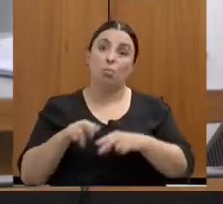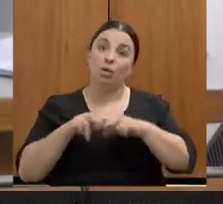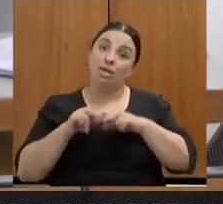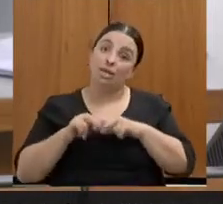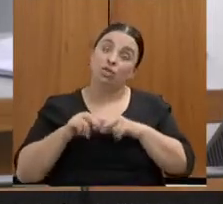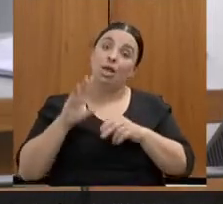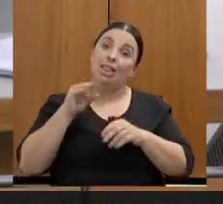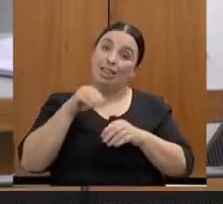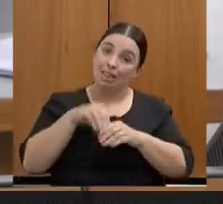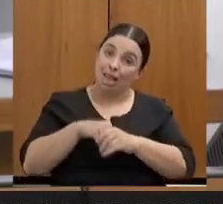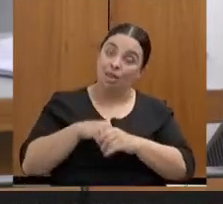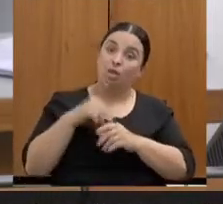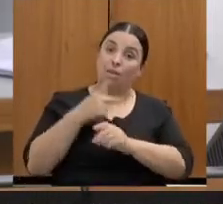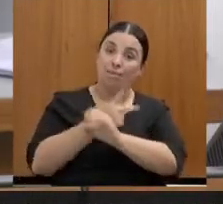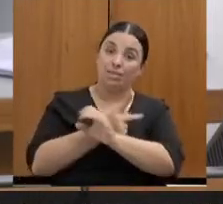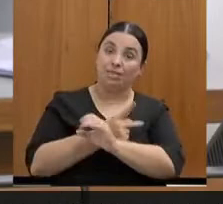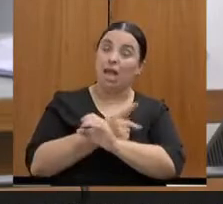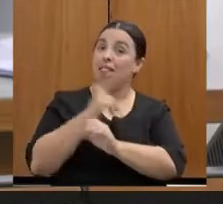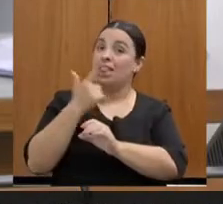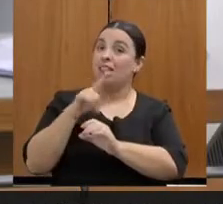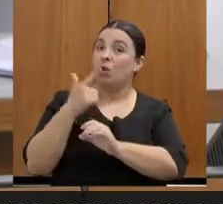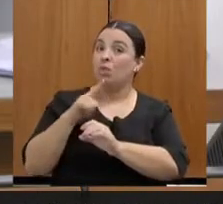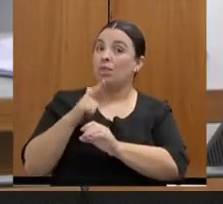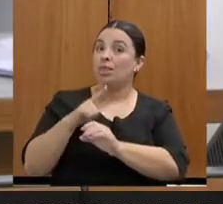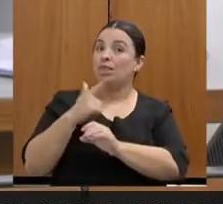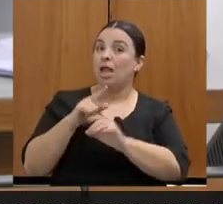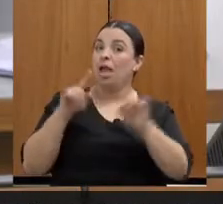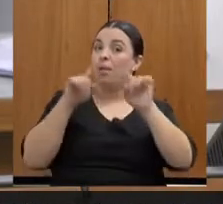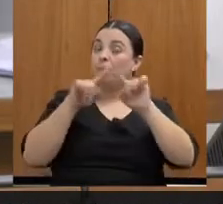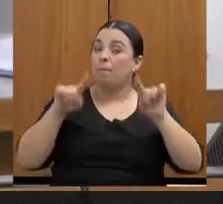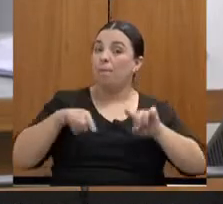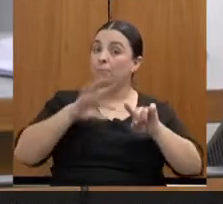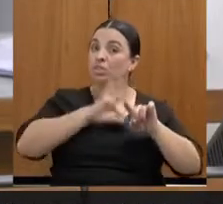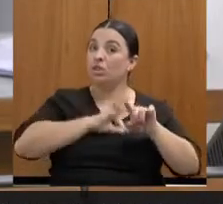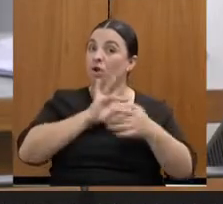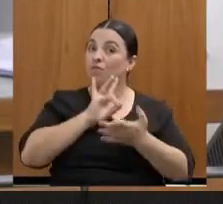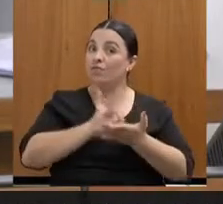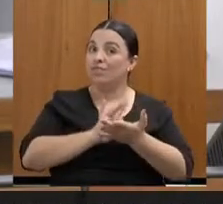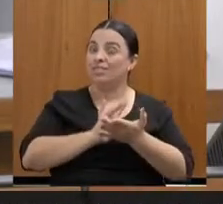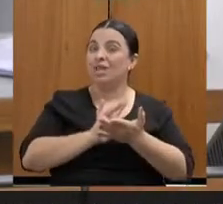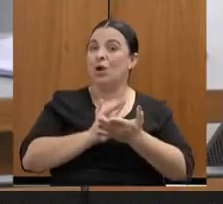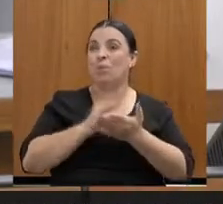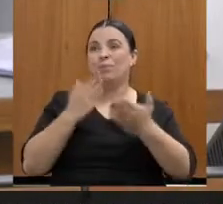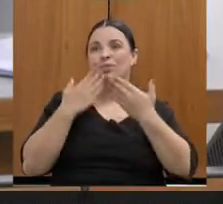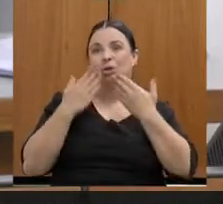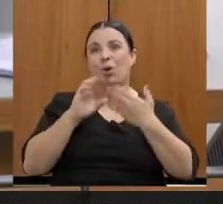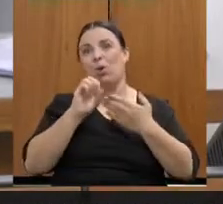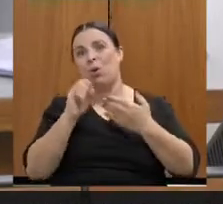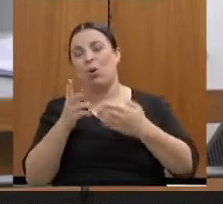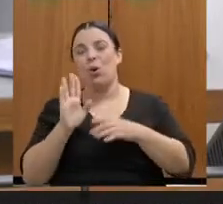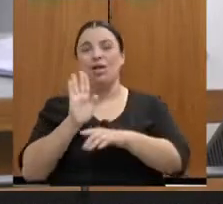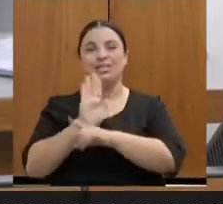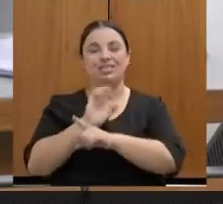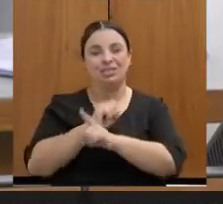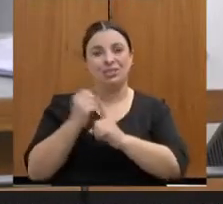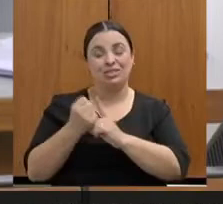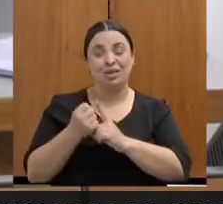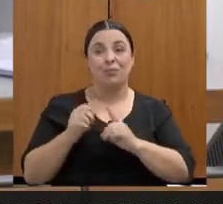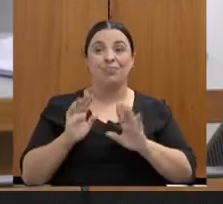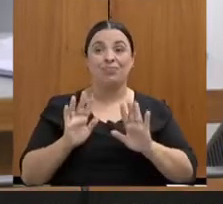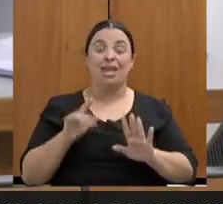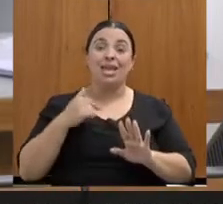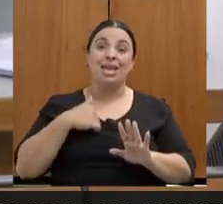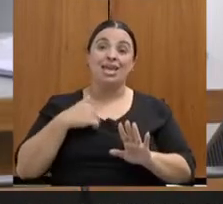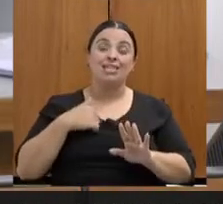Esse é um entendimento, não é o meu. Meu entendimento é de que isso faz parte da função policial, faz, no caso da delegacia de mulheres,